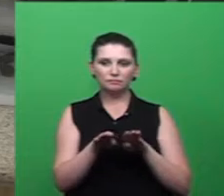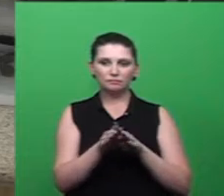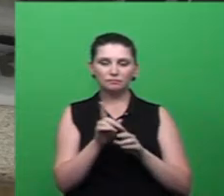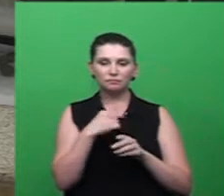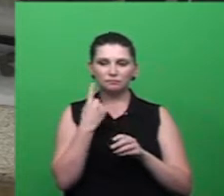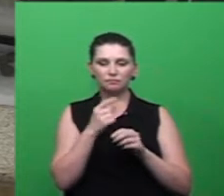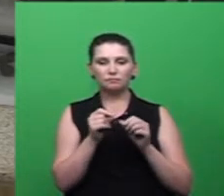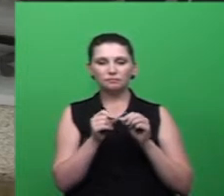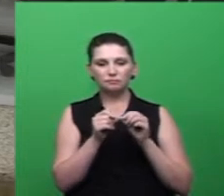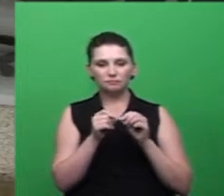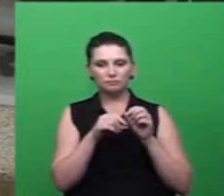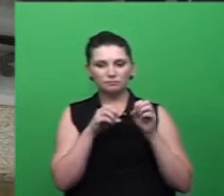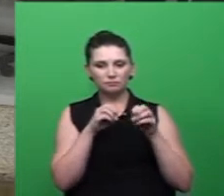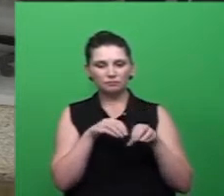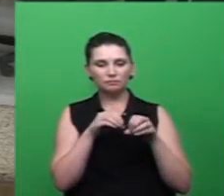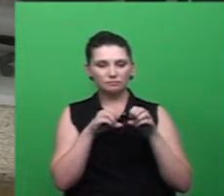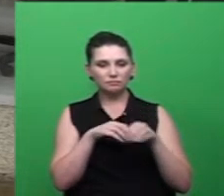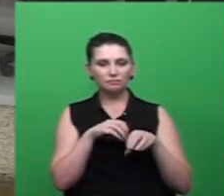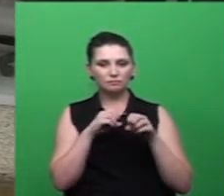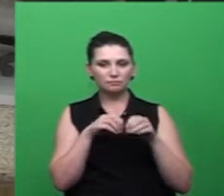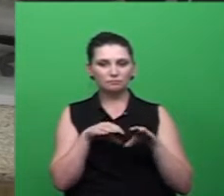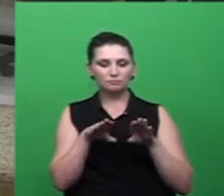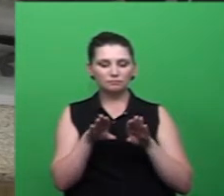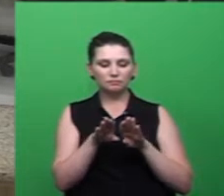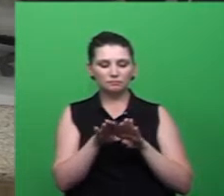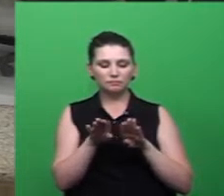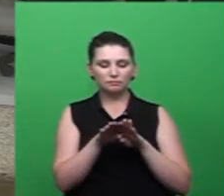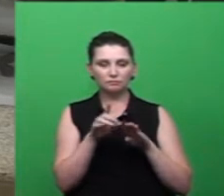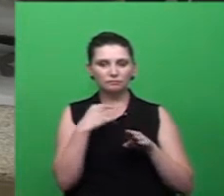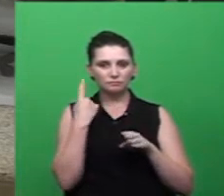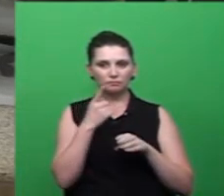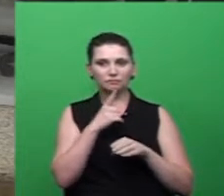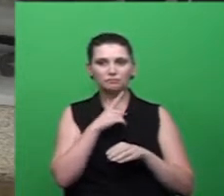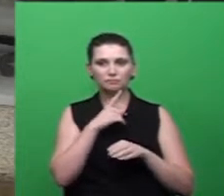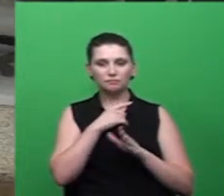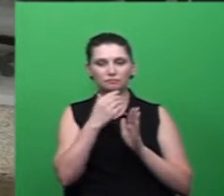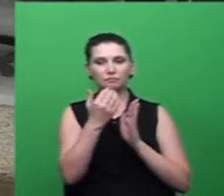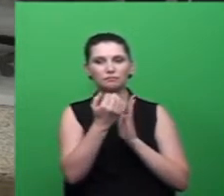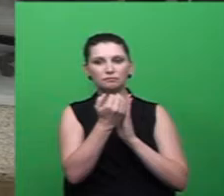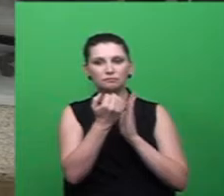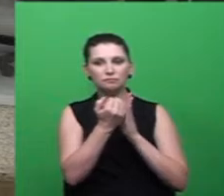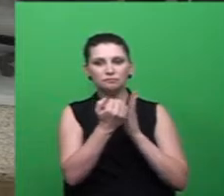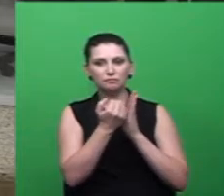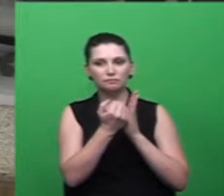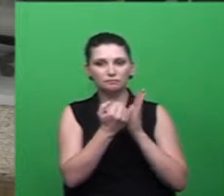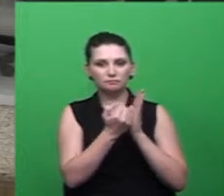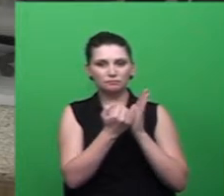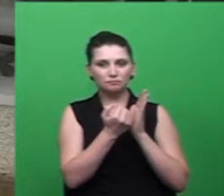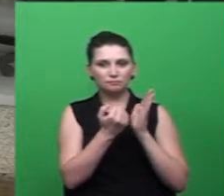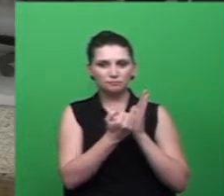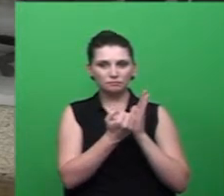parte educacional. Como vocês veem, gente tem um cronograma de